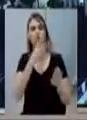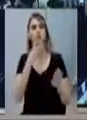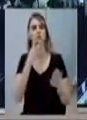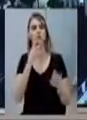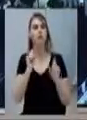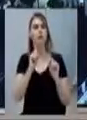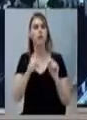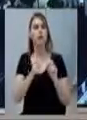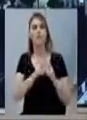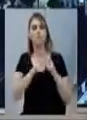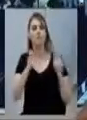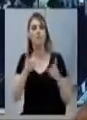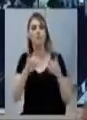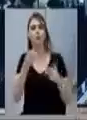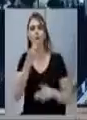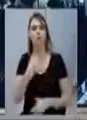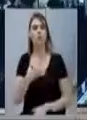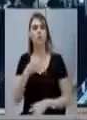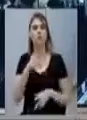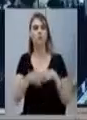Que era um grande benefício para a nossa população.